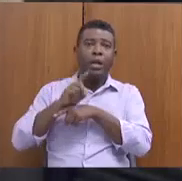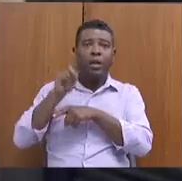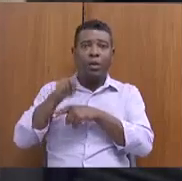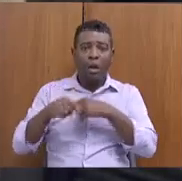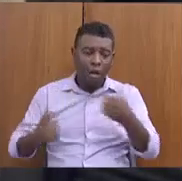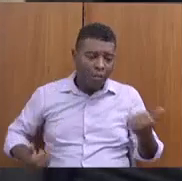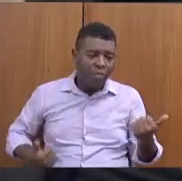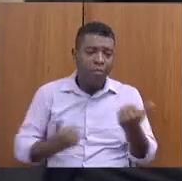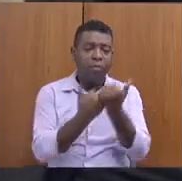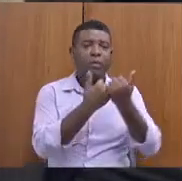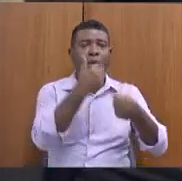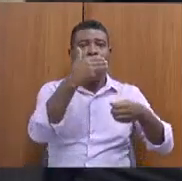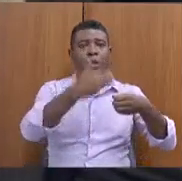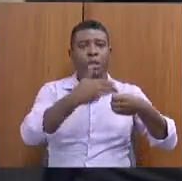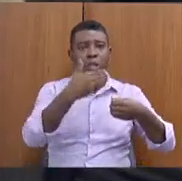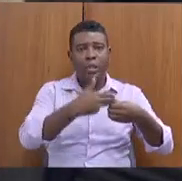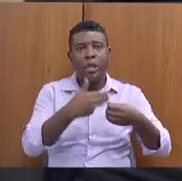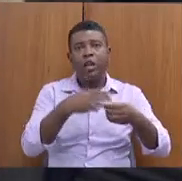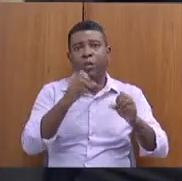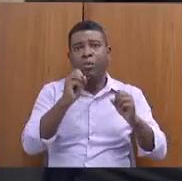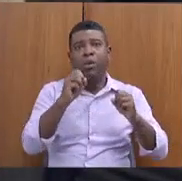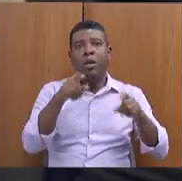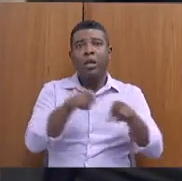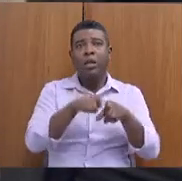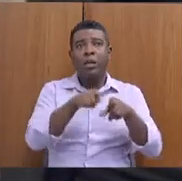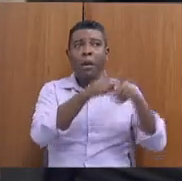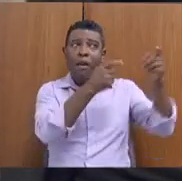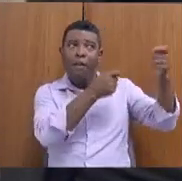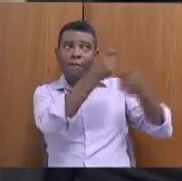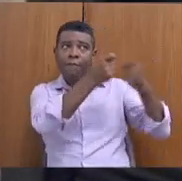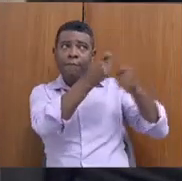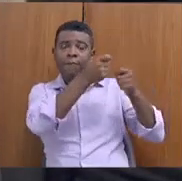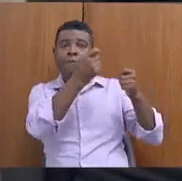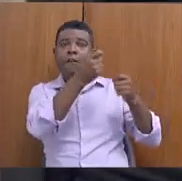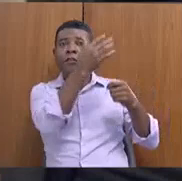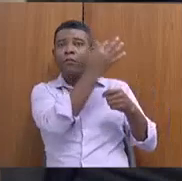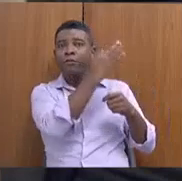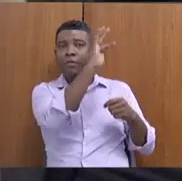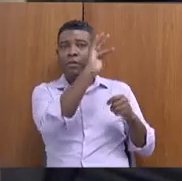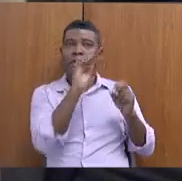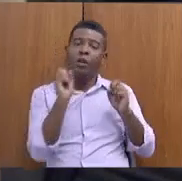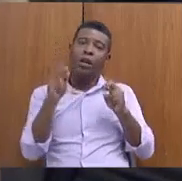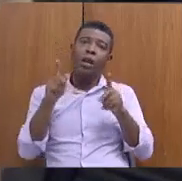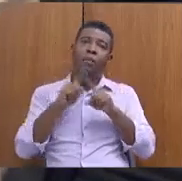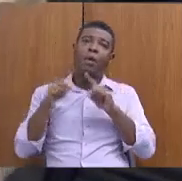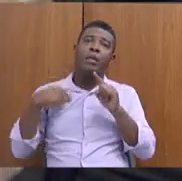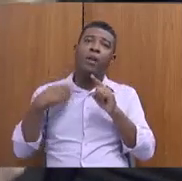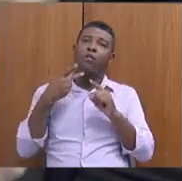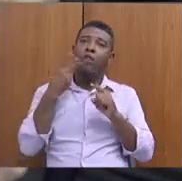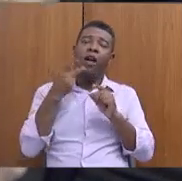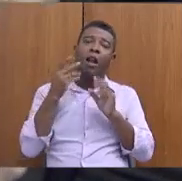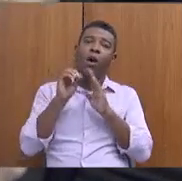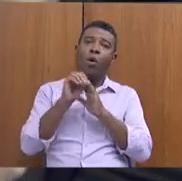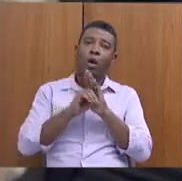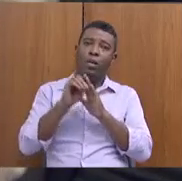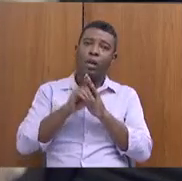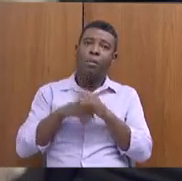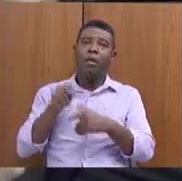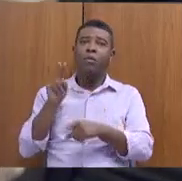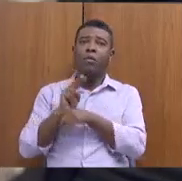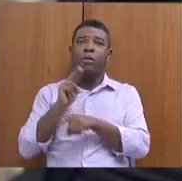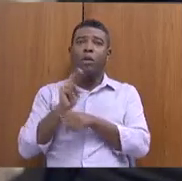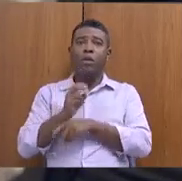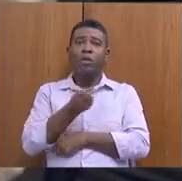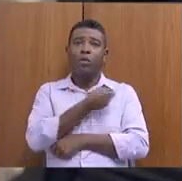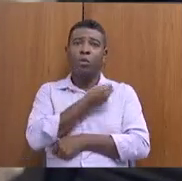também de articulação com a União. Mas, quando eu falo do orçamento e da provisão de números também, eu falo do